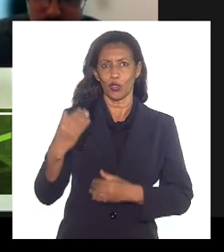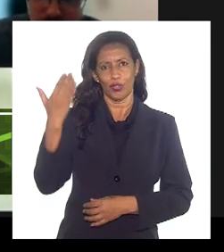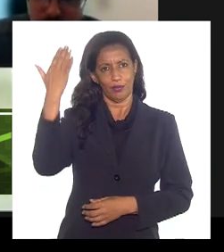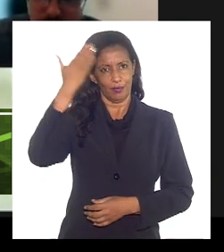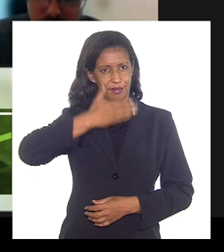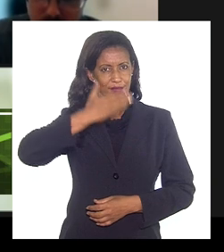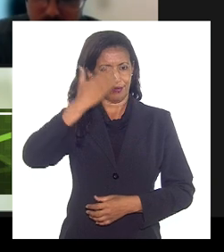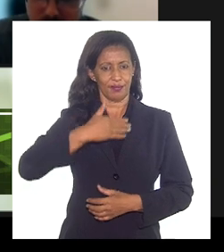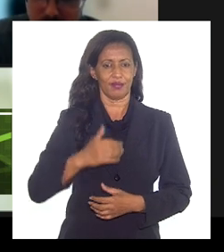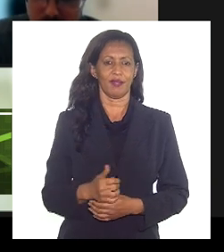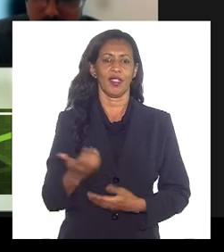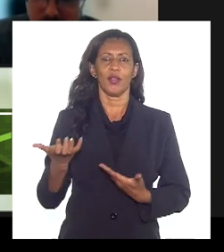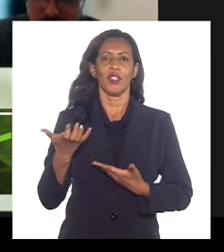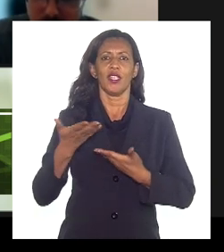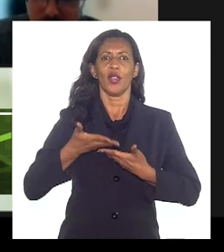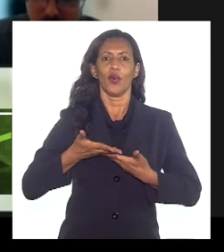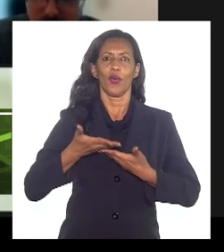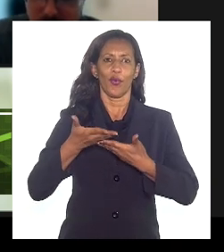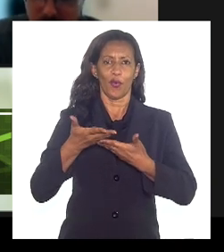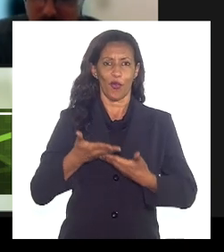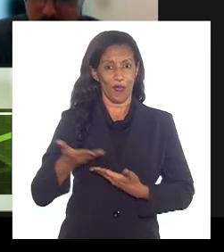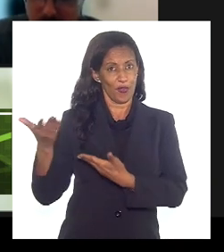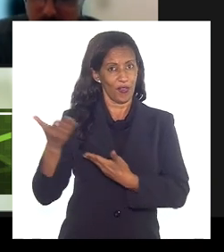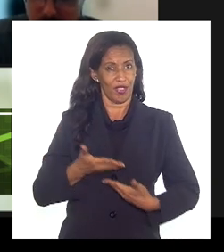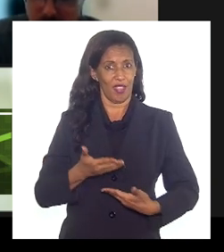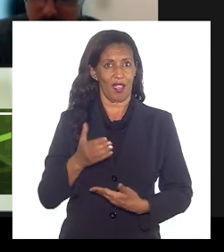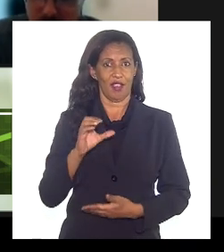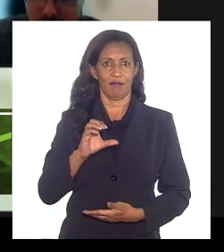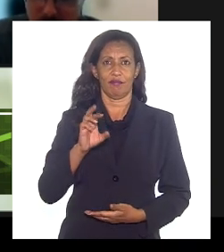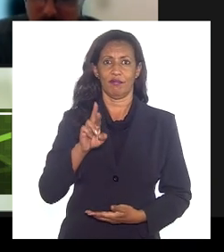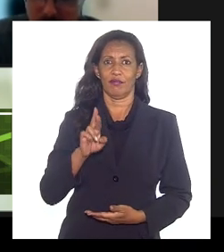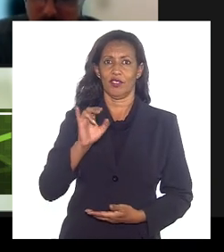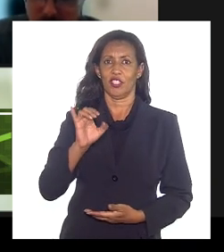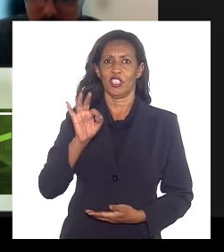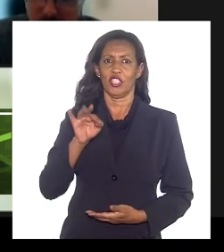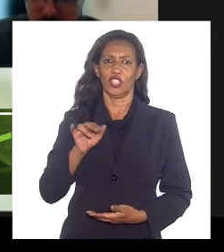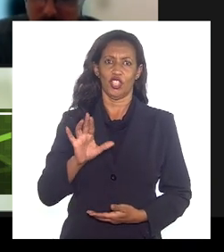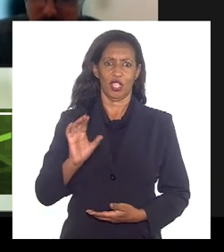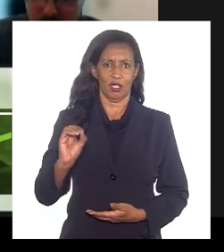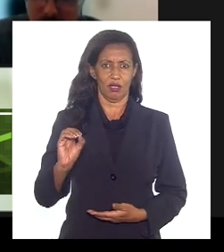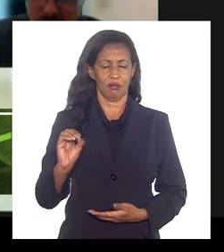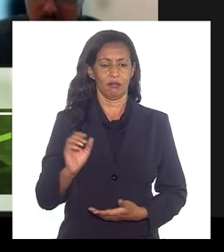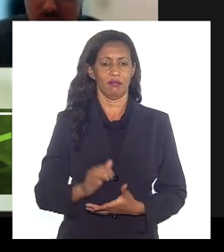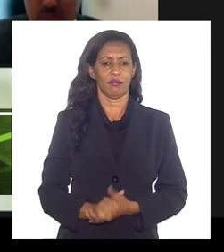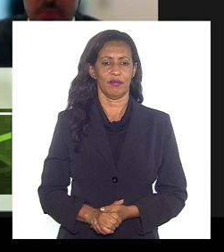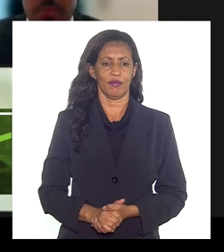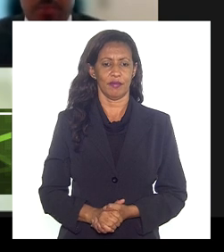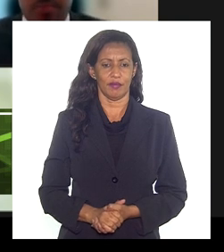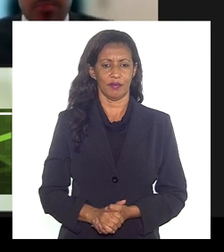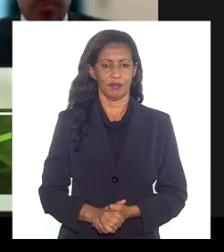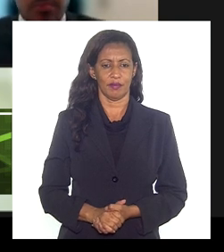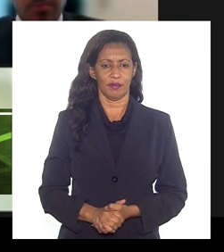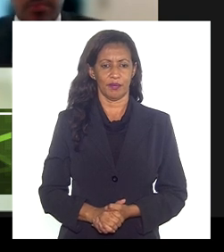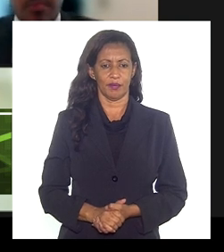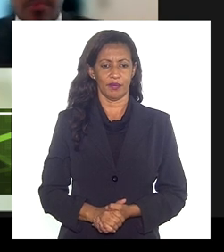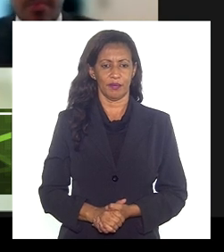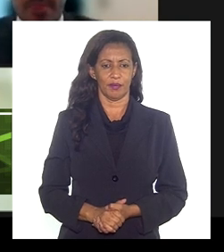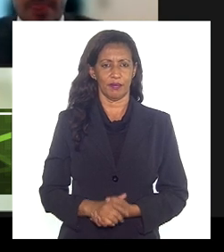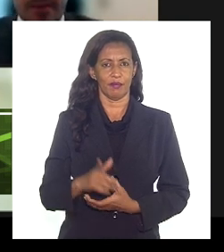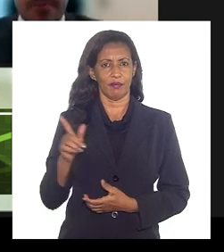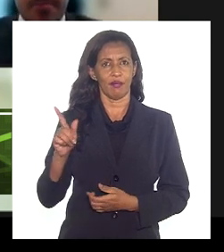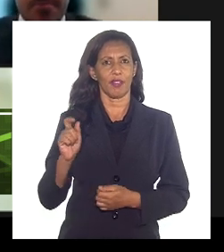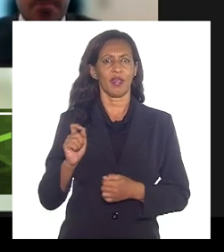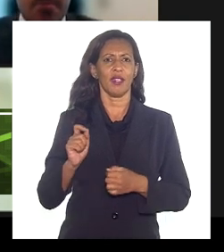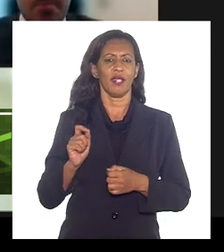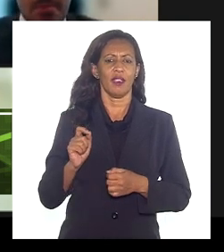eu queria convidar o doutor Cristiano Gadelha Vital Cantelo para fazer a